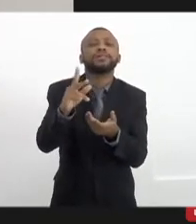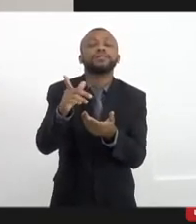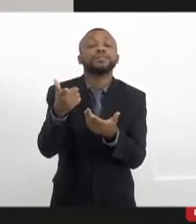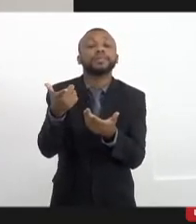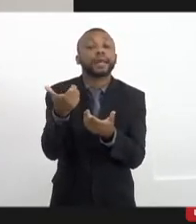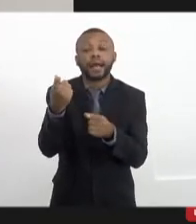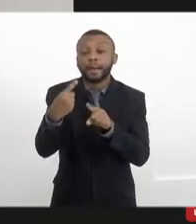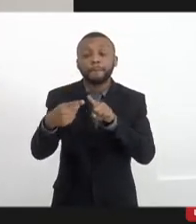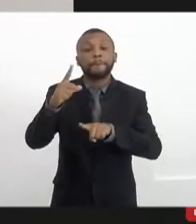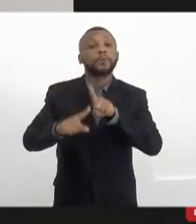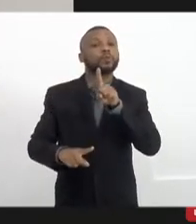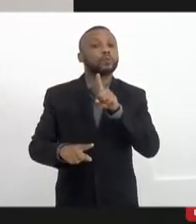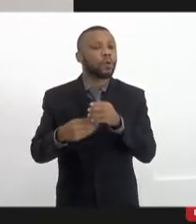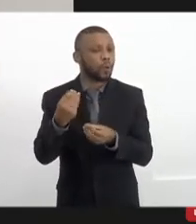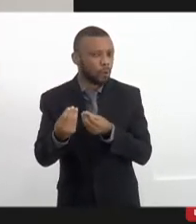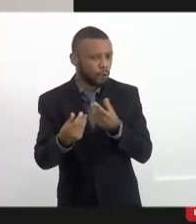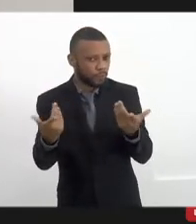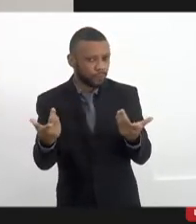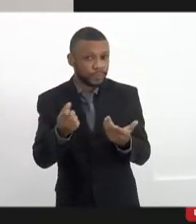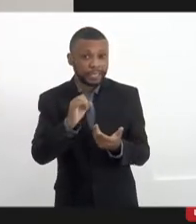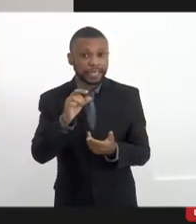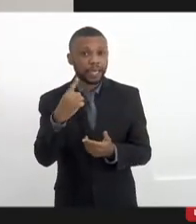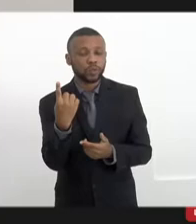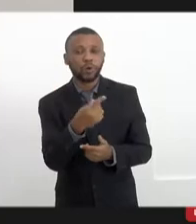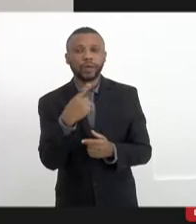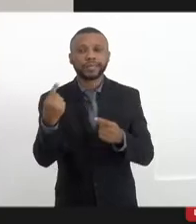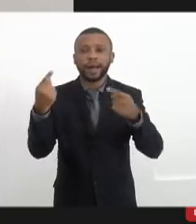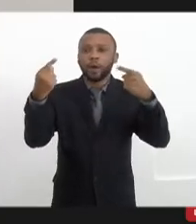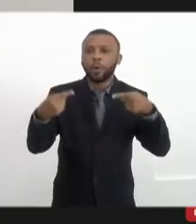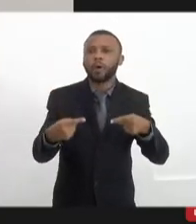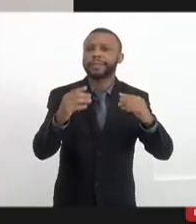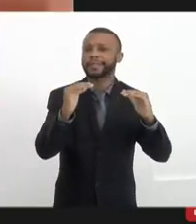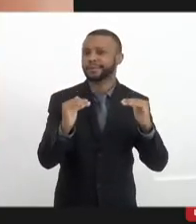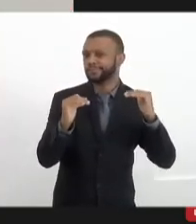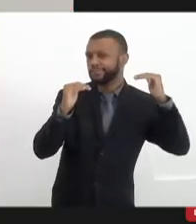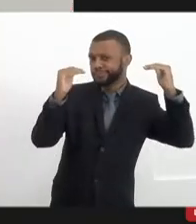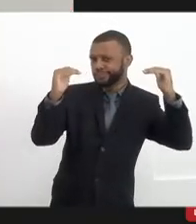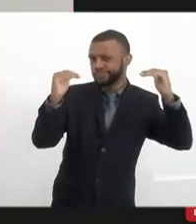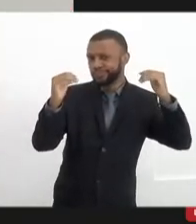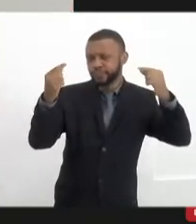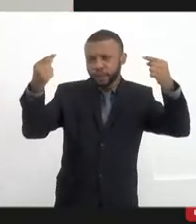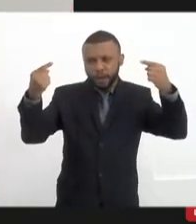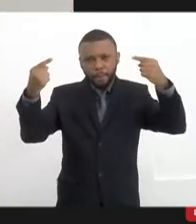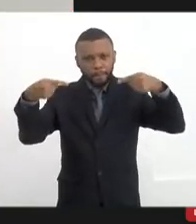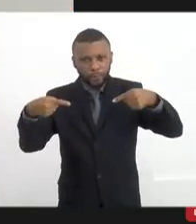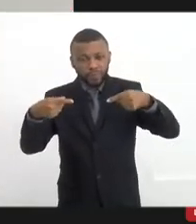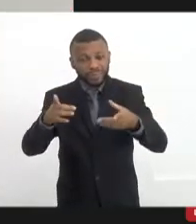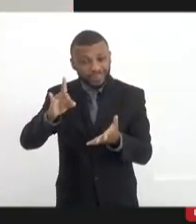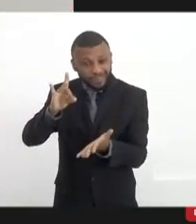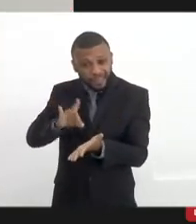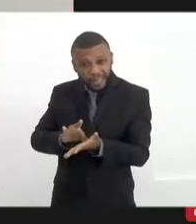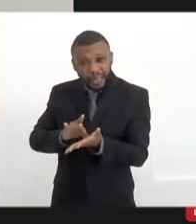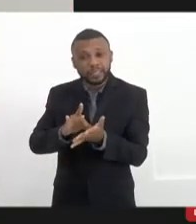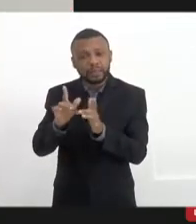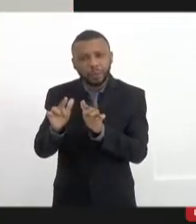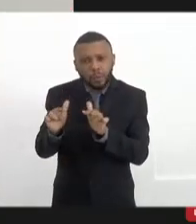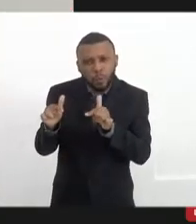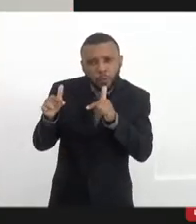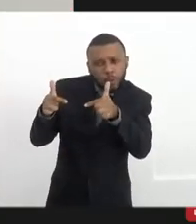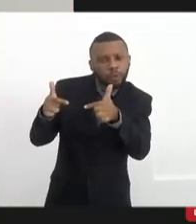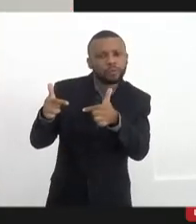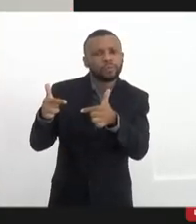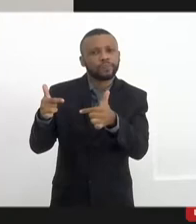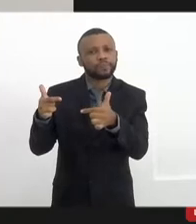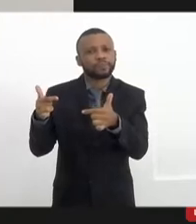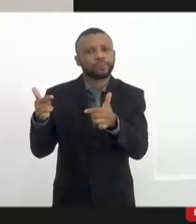quer crescer? E se a nossa contra-hegemonia, uma contra-hegemonia verdadeiramente contra-hegemônica,